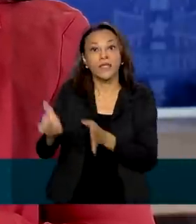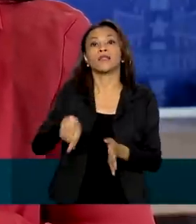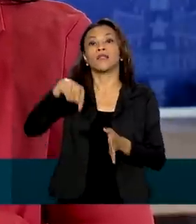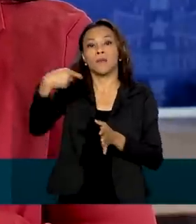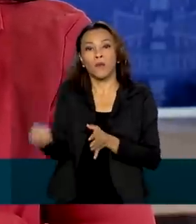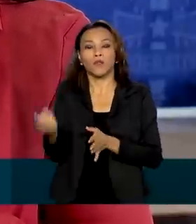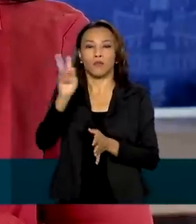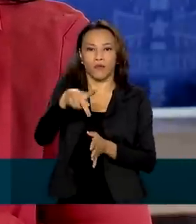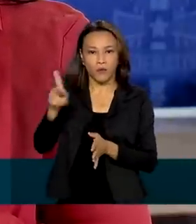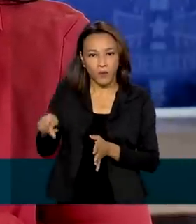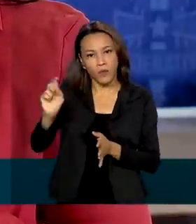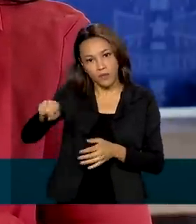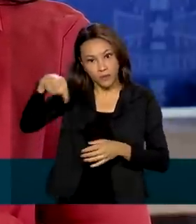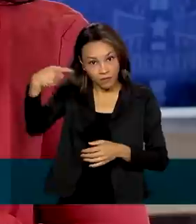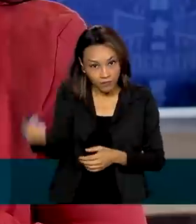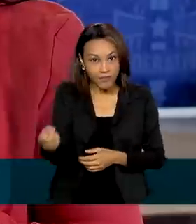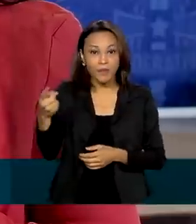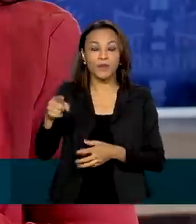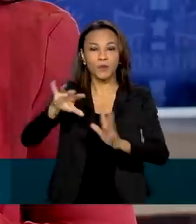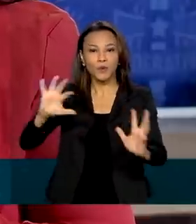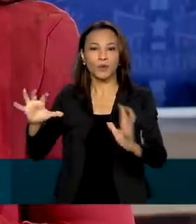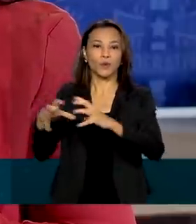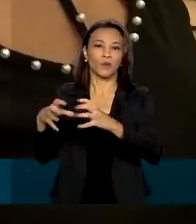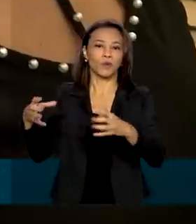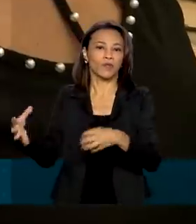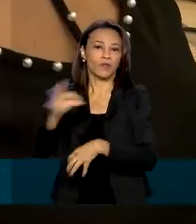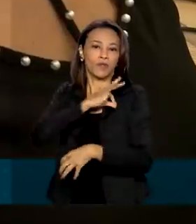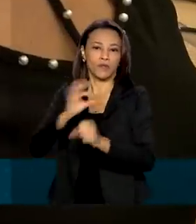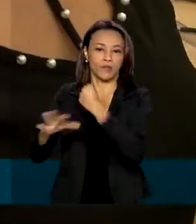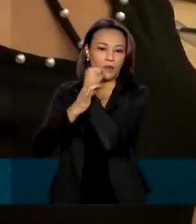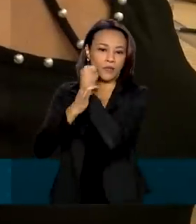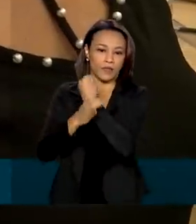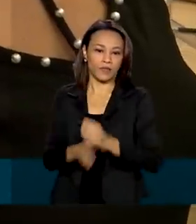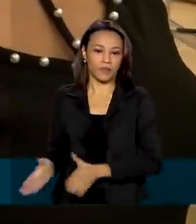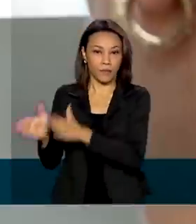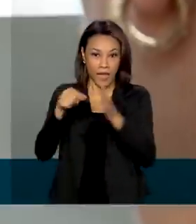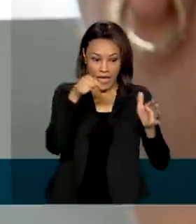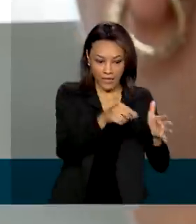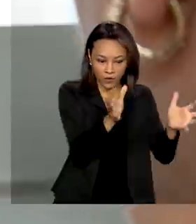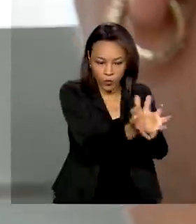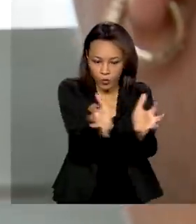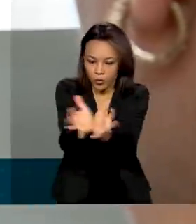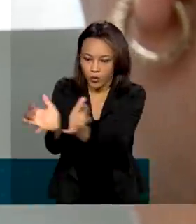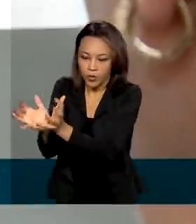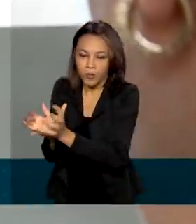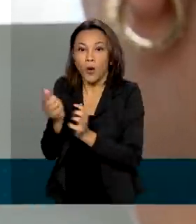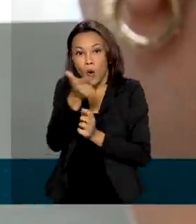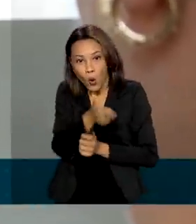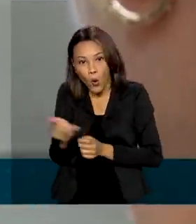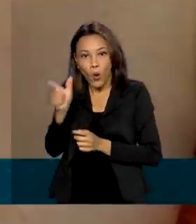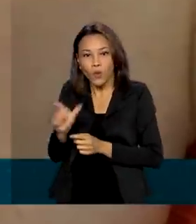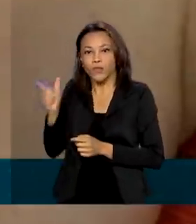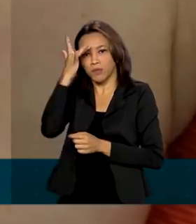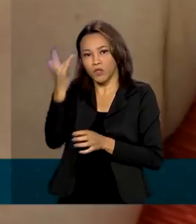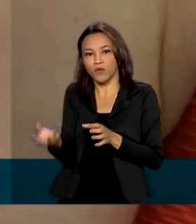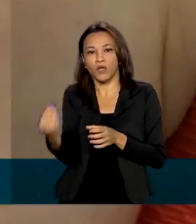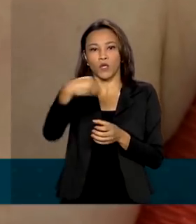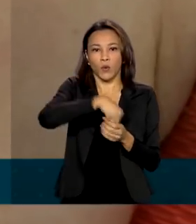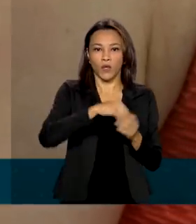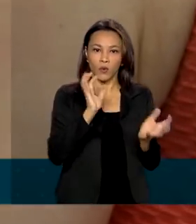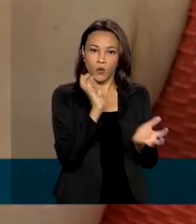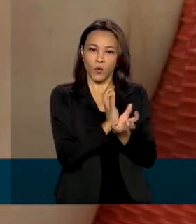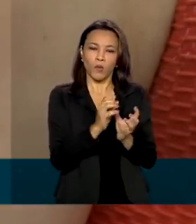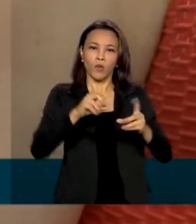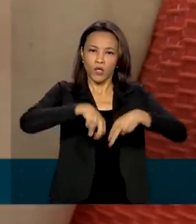professores e trabalhadores das forças de segurança. Além desses grupos, outras pessoas foram incluídas no plano, como